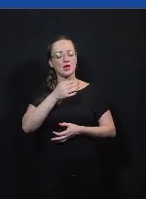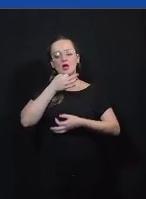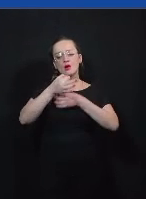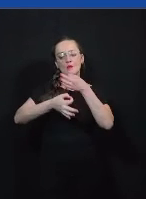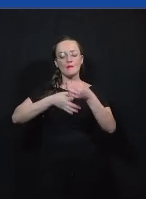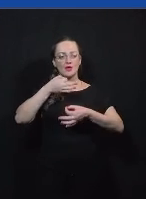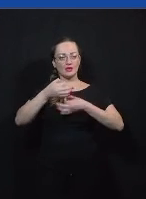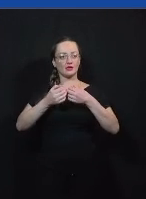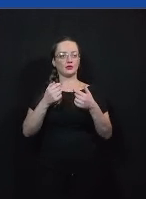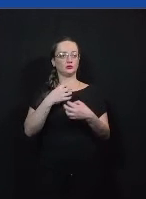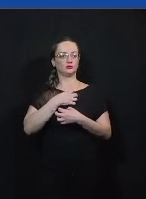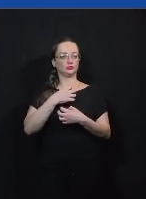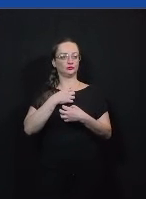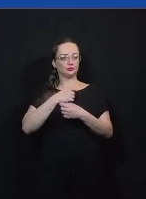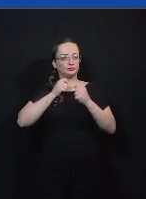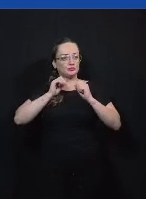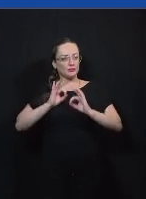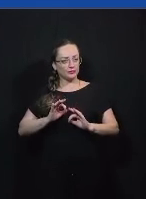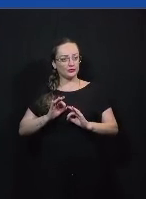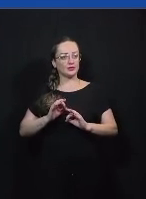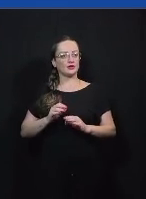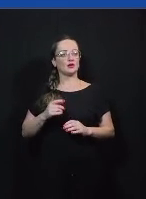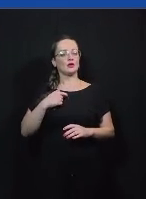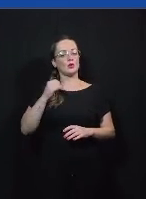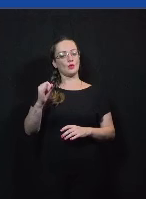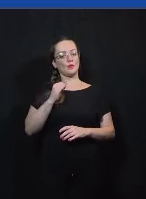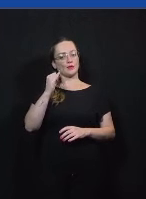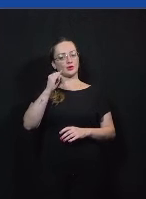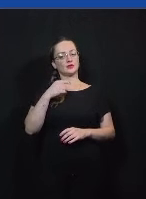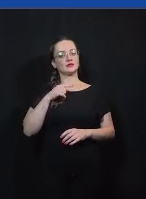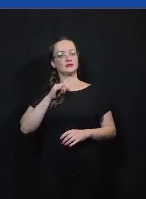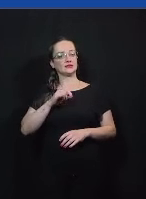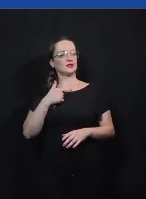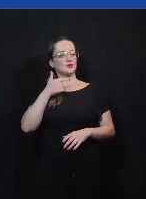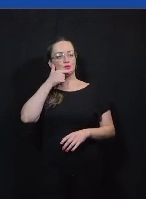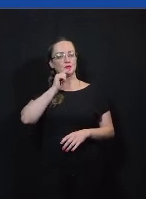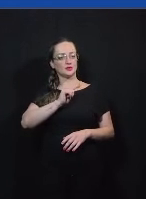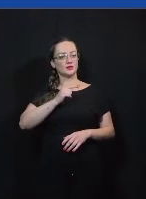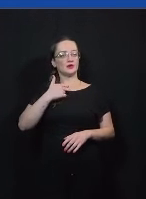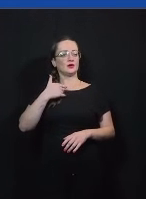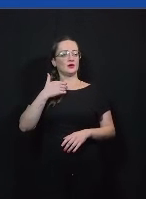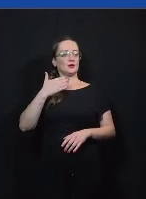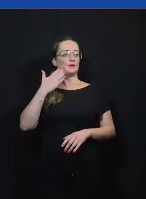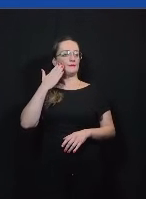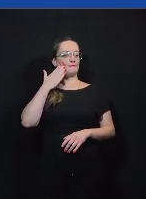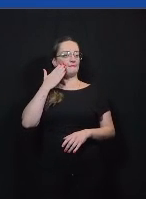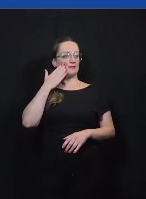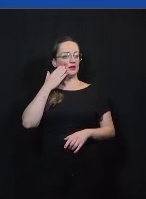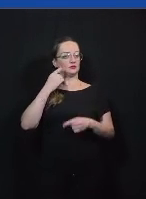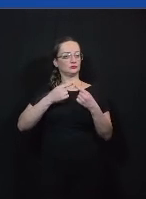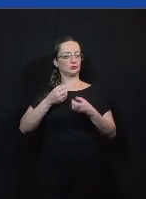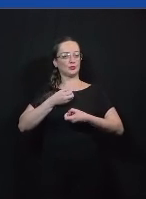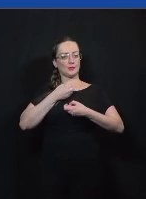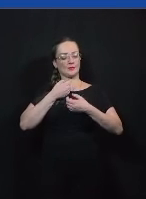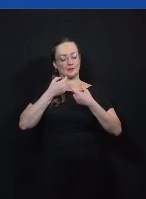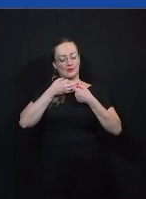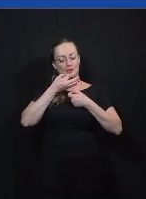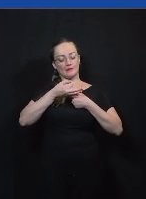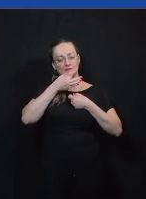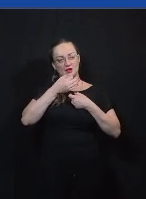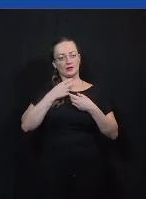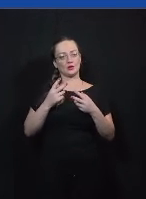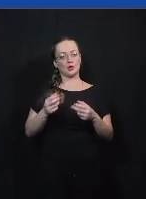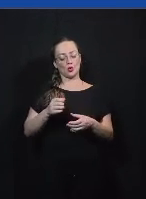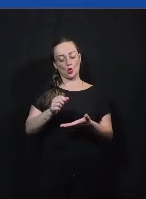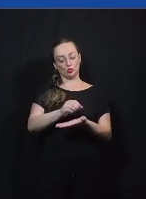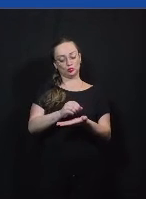coisa de forma contundente ou importante se você não está considerando quais são os contra-argumentos para ela nem um jogo de xadrez você está